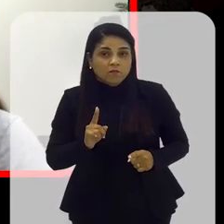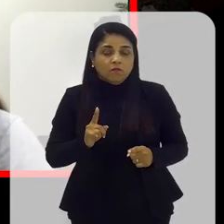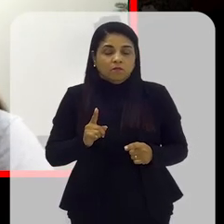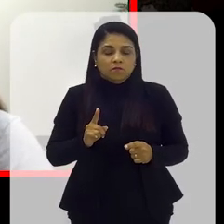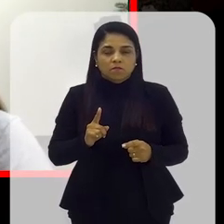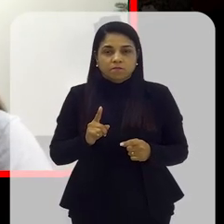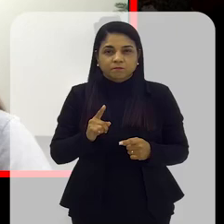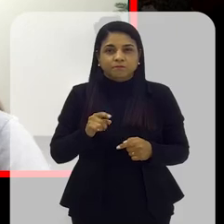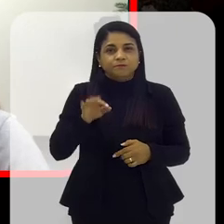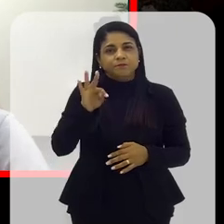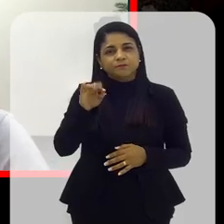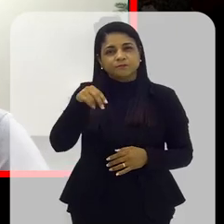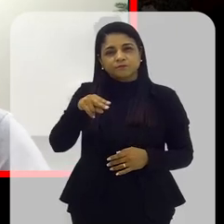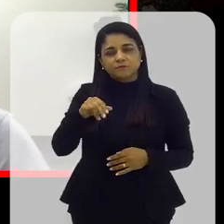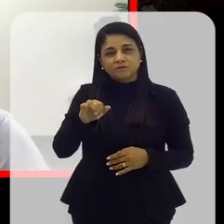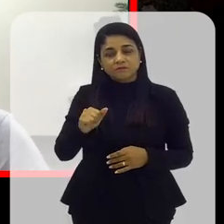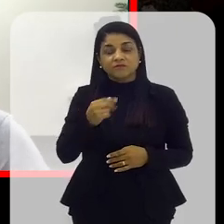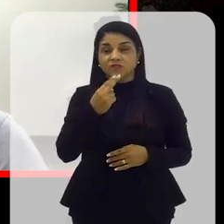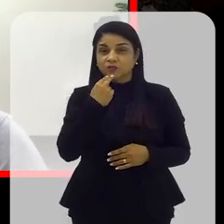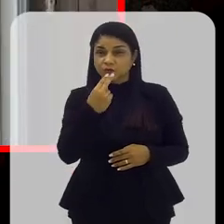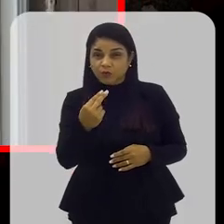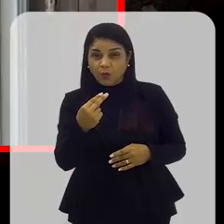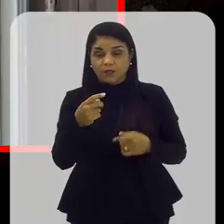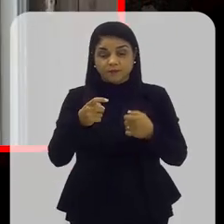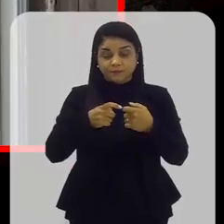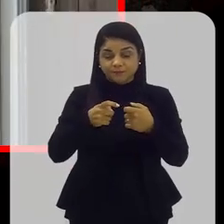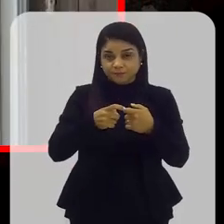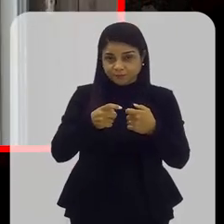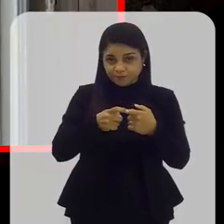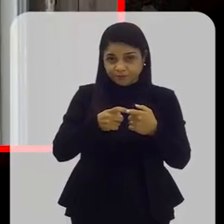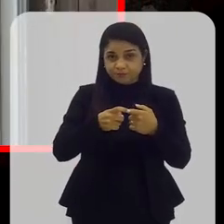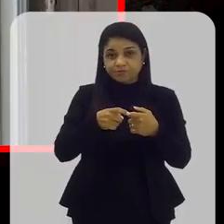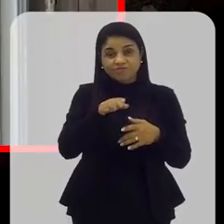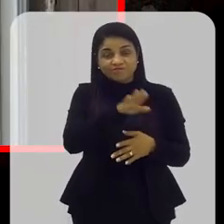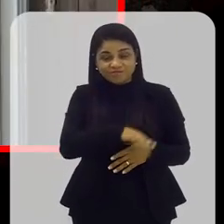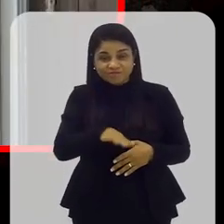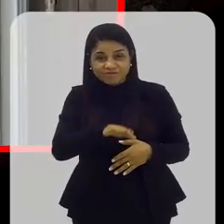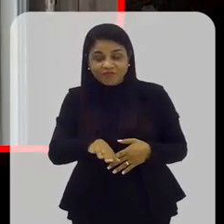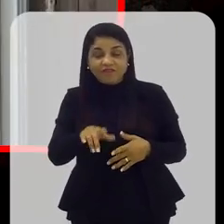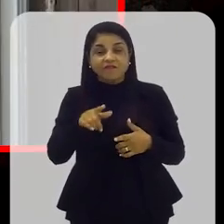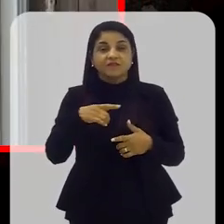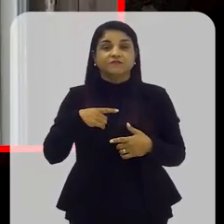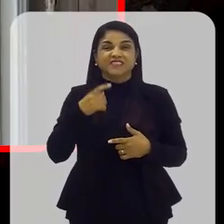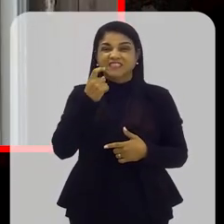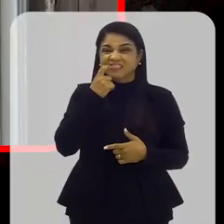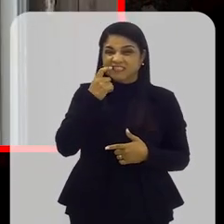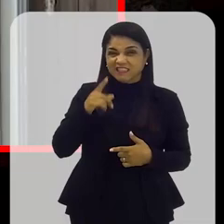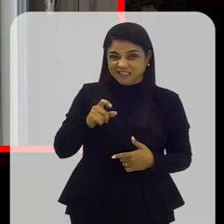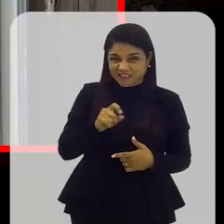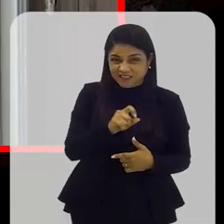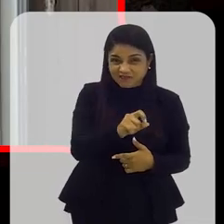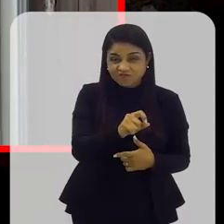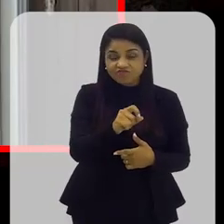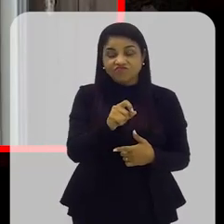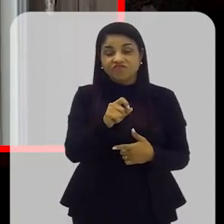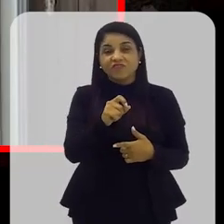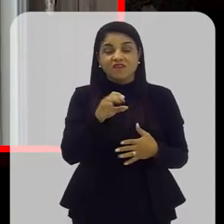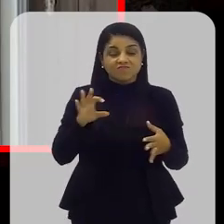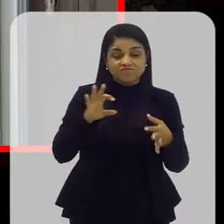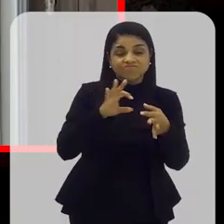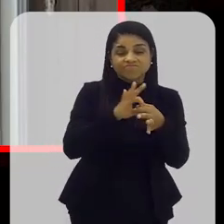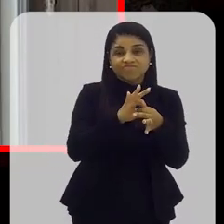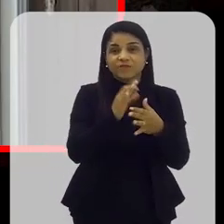Tânia, você como nutróloga, pediátrica, a CARI também é um problema diretamente relacionado, como a Juliana falou, à